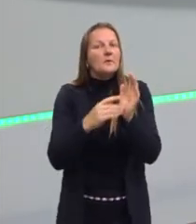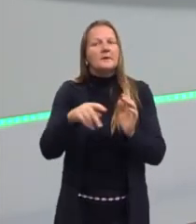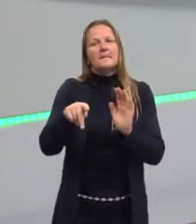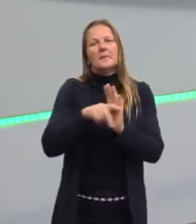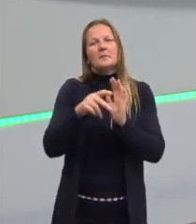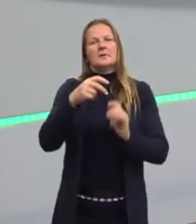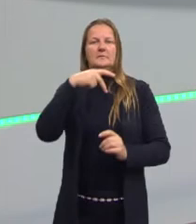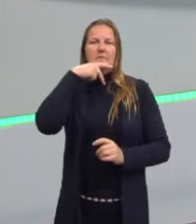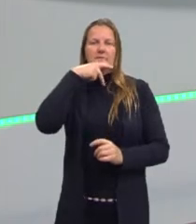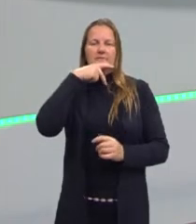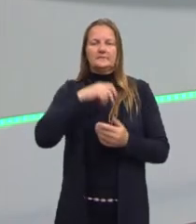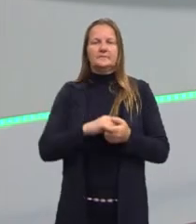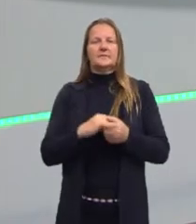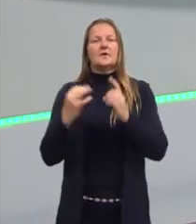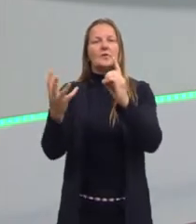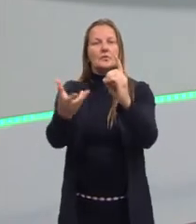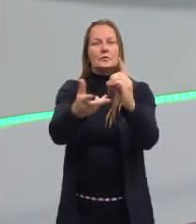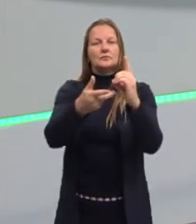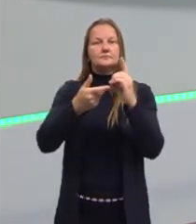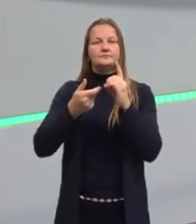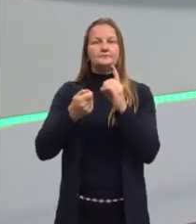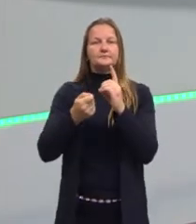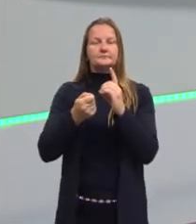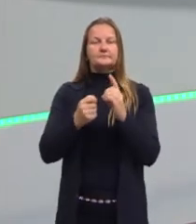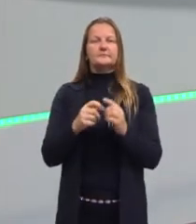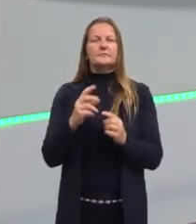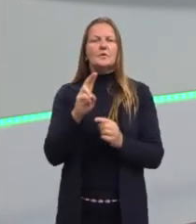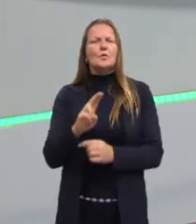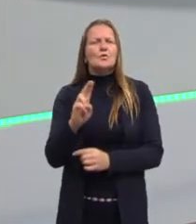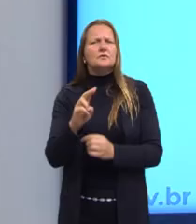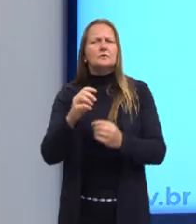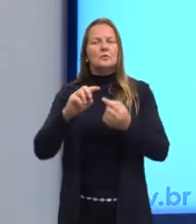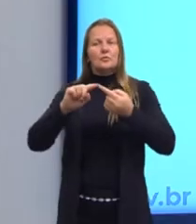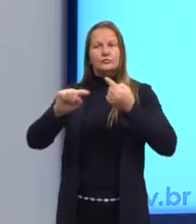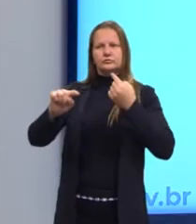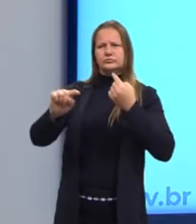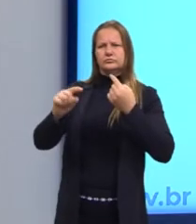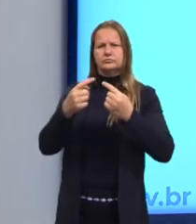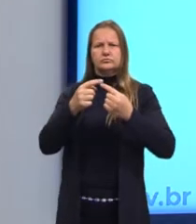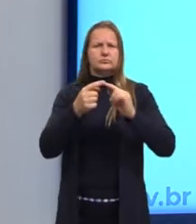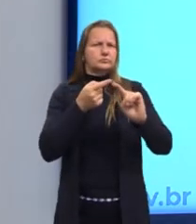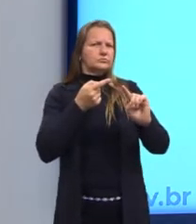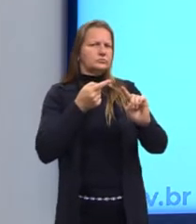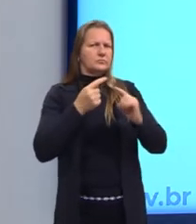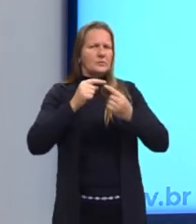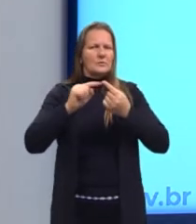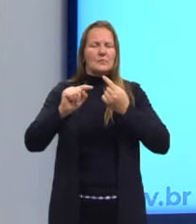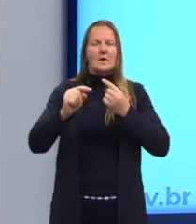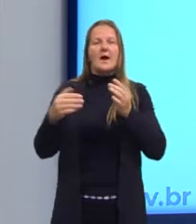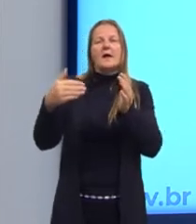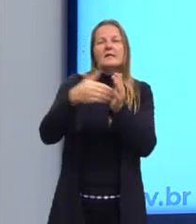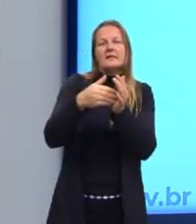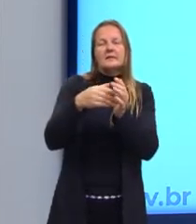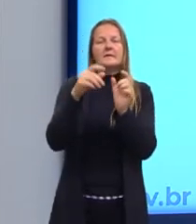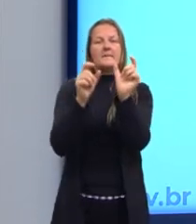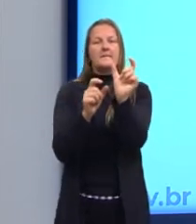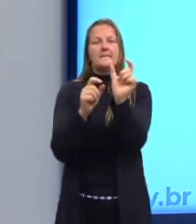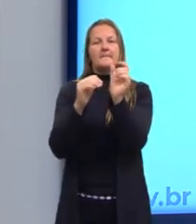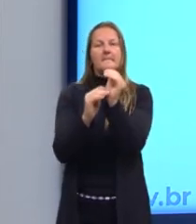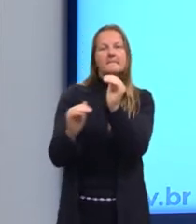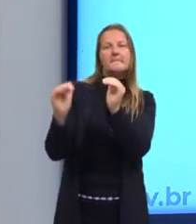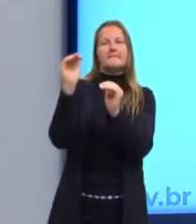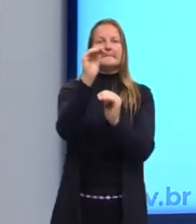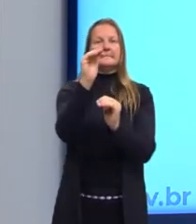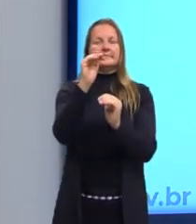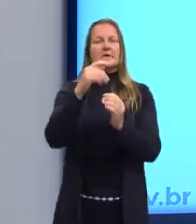ele faz isso com a dialética. Ele vai se utilizando dos contrários até um termo se superar